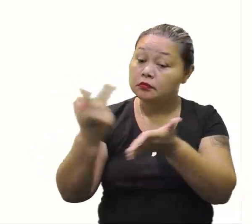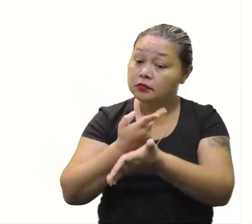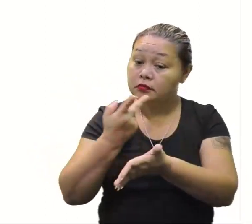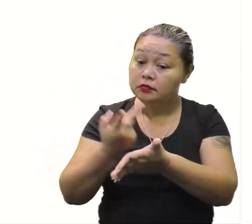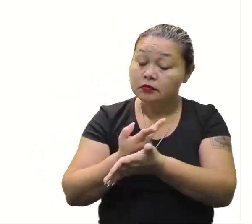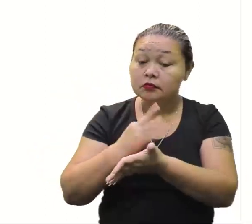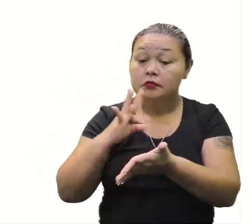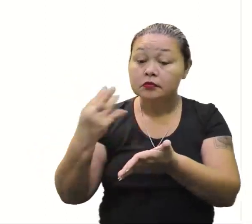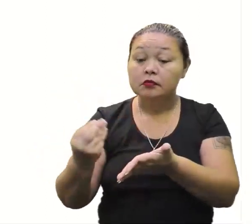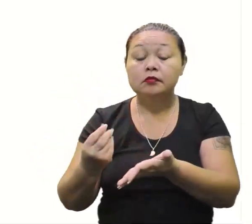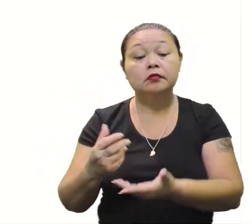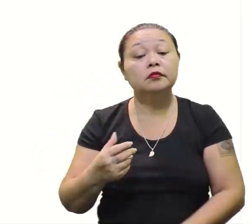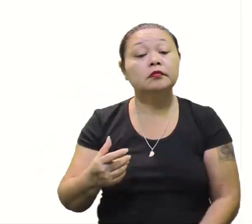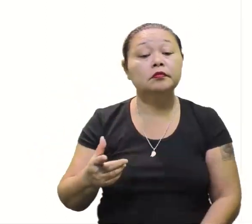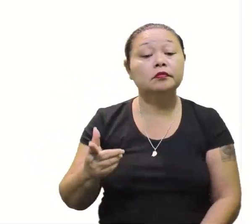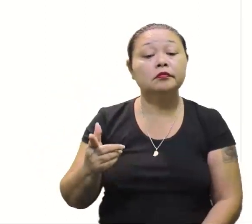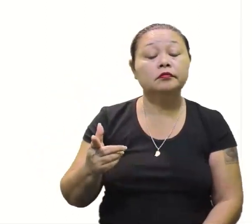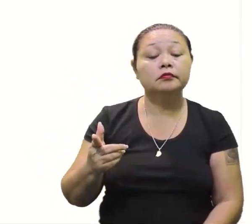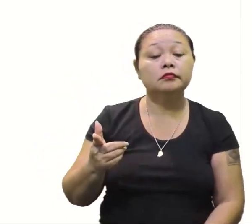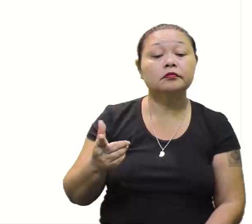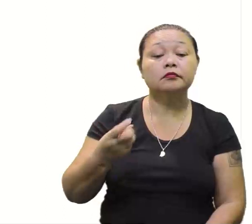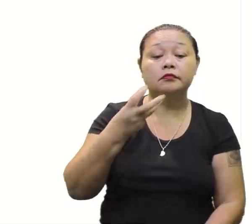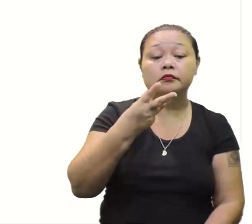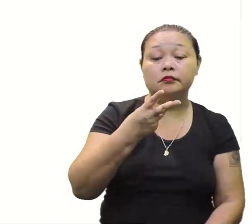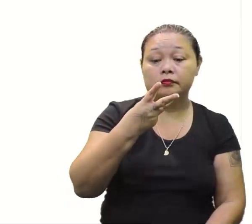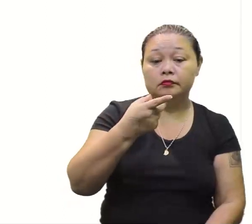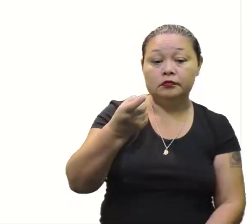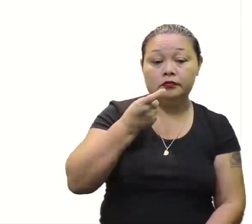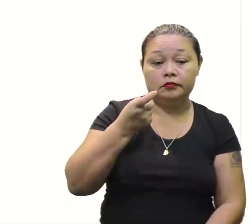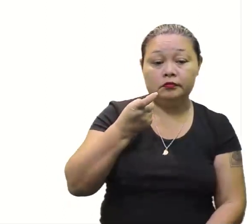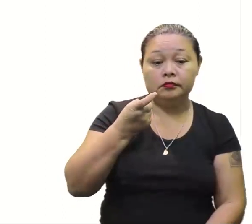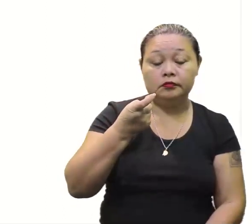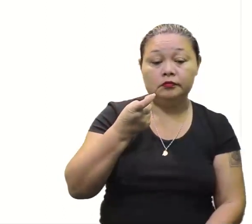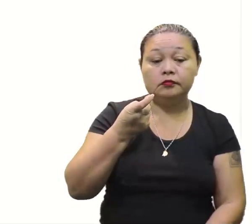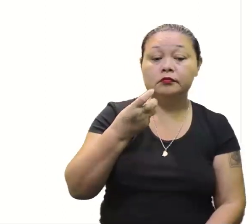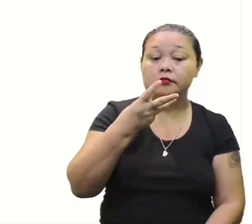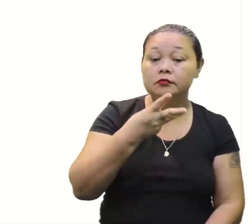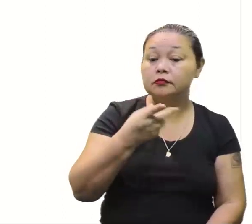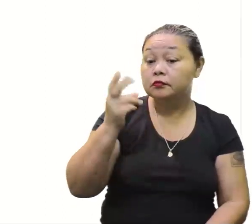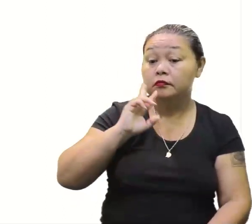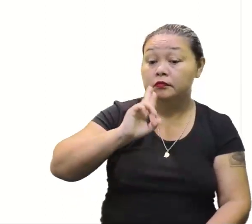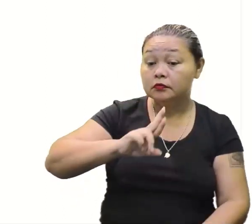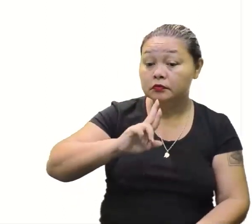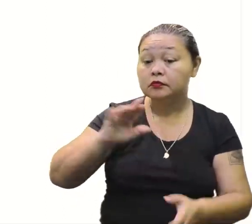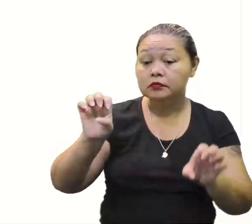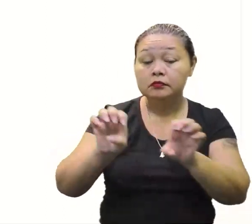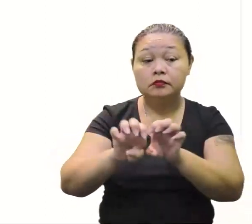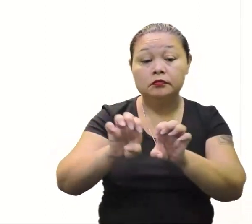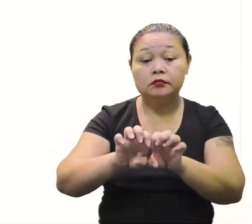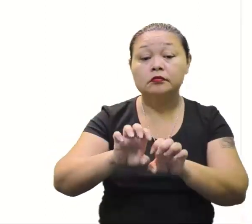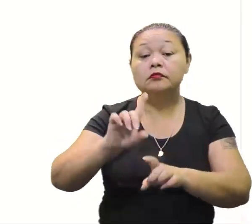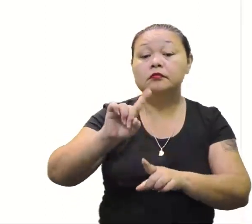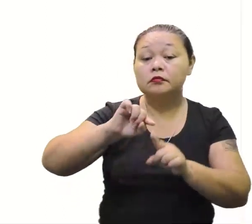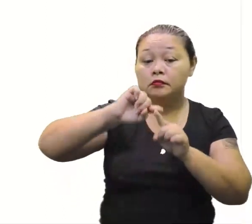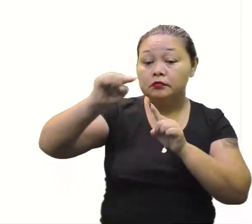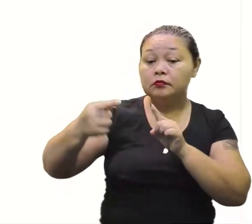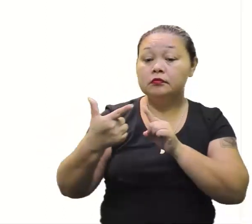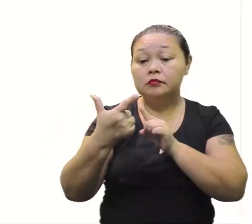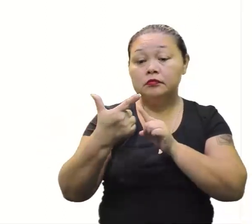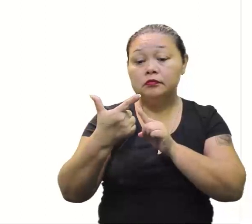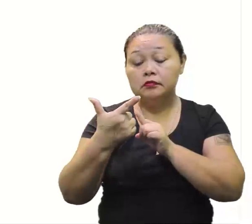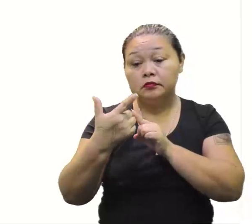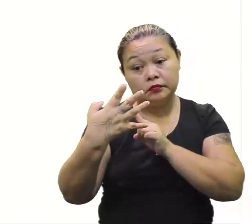Isso. Do total. Beleza. Então, vamos lá. 3X. O nosso objetivo maior aqui é resolver a equação, né? Duas vezes 20?